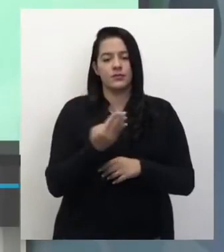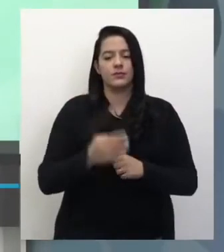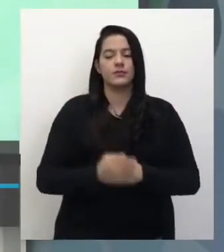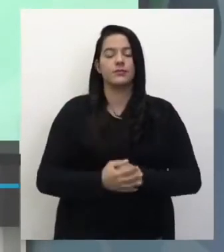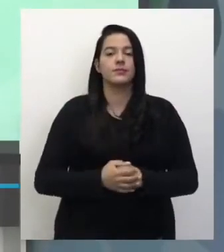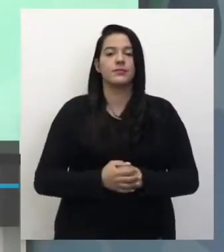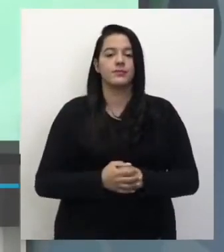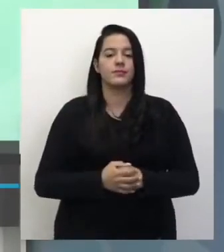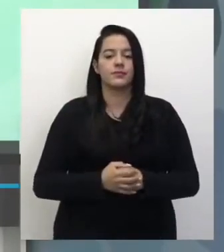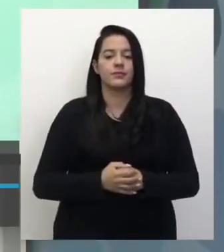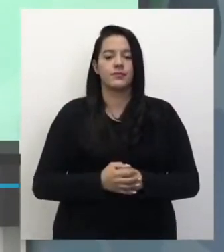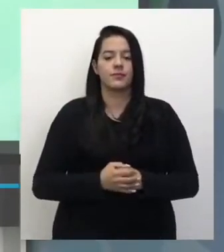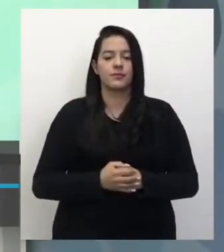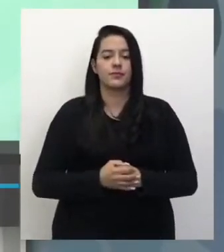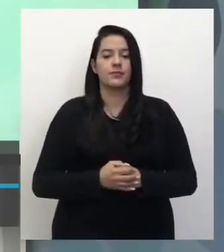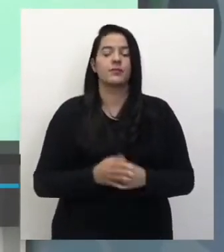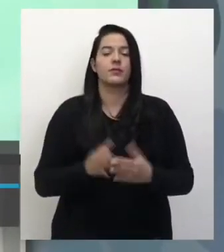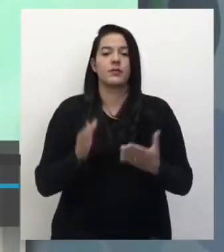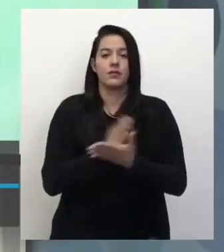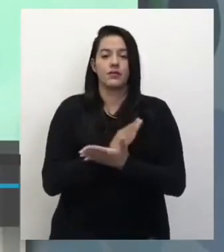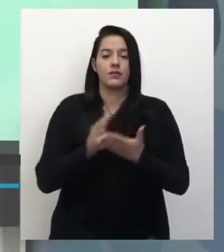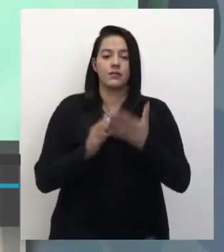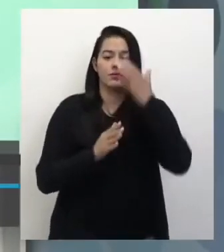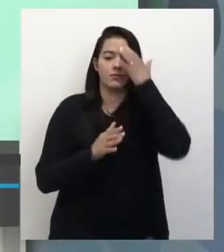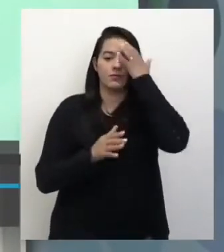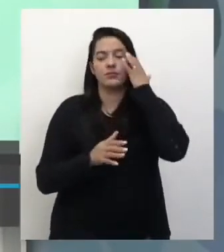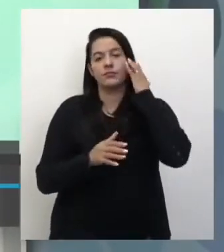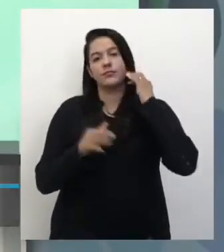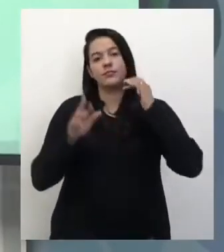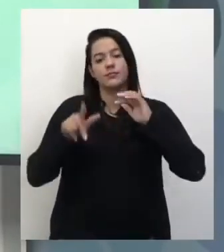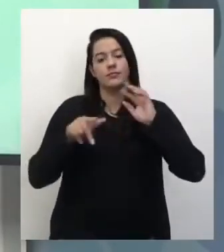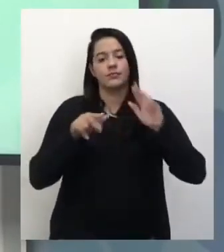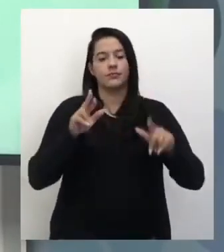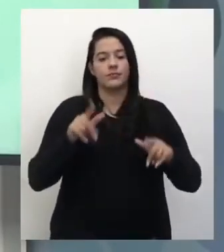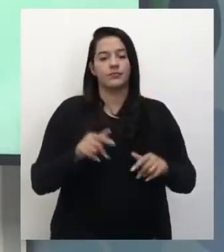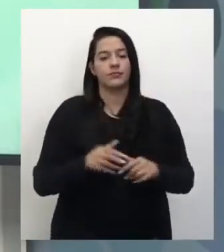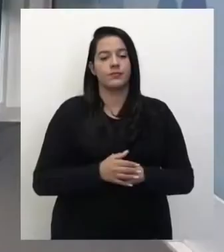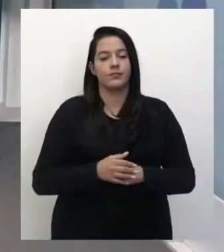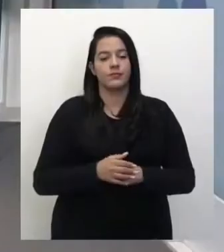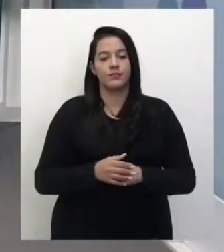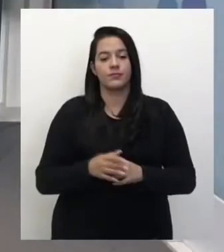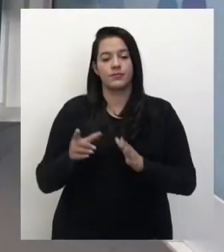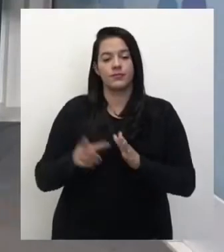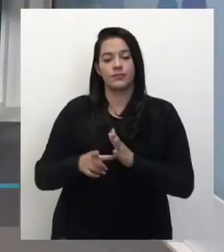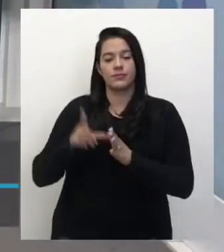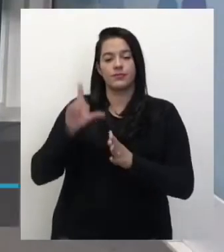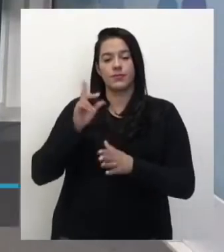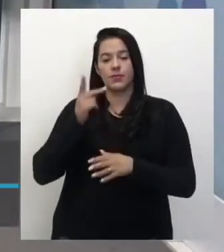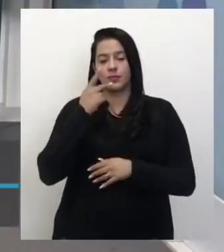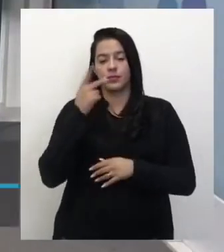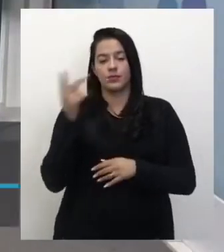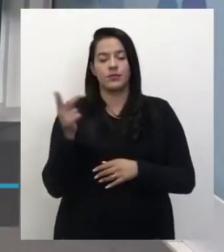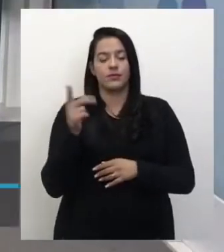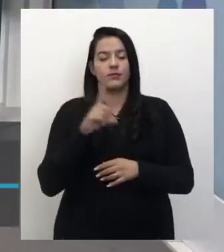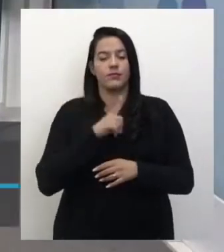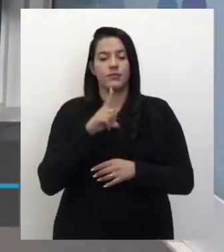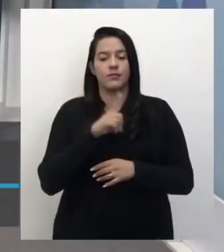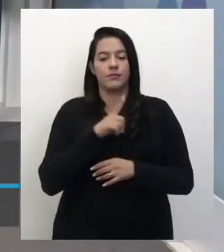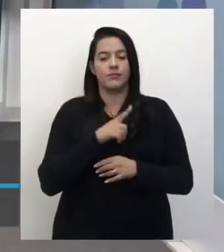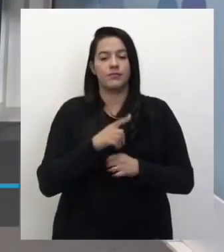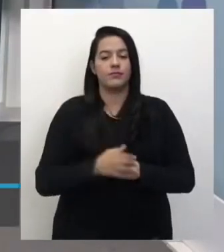Muito bem. Então, vamos ver aí algumas diferenças entre essas aí. Joel, deixa eu só voltar uma coisinha aqui, que você falou realmente